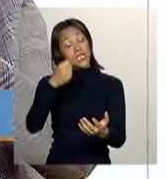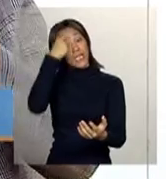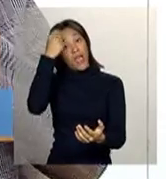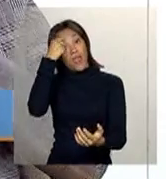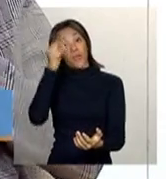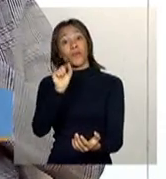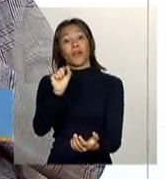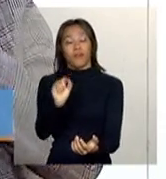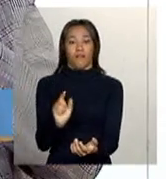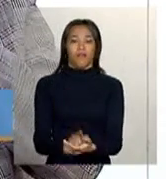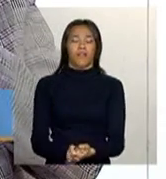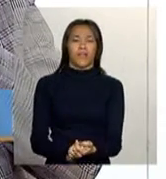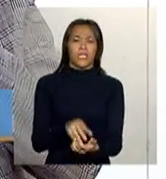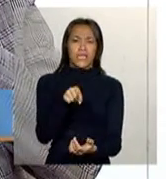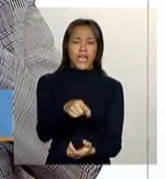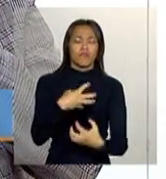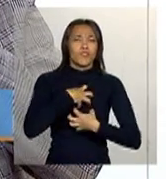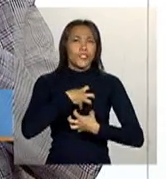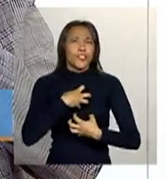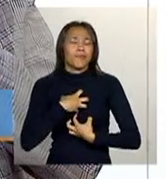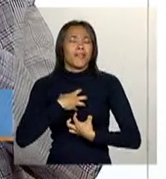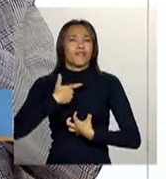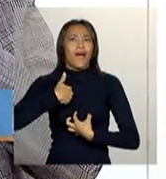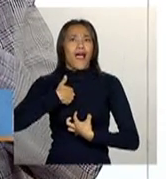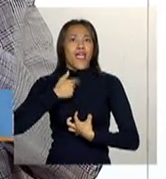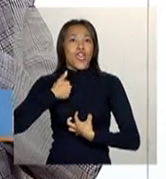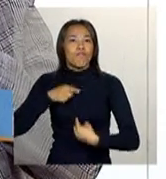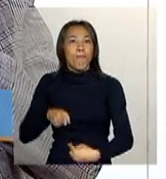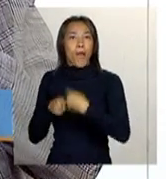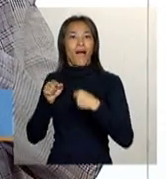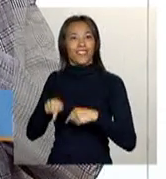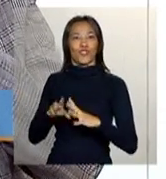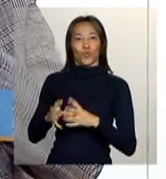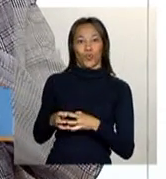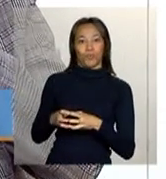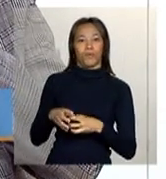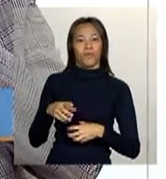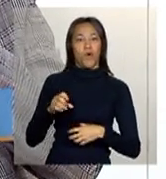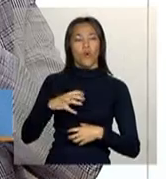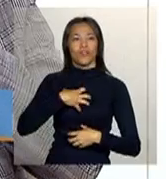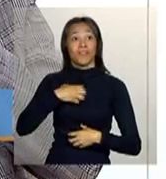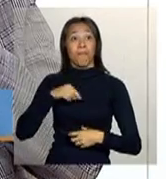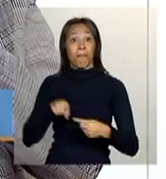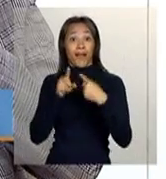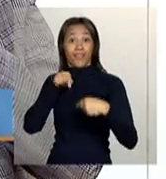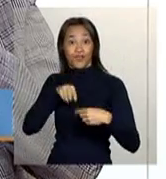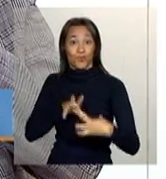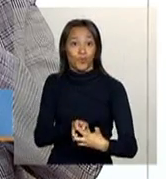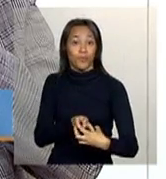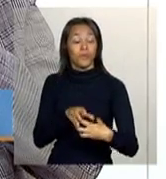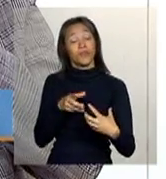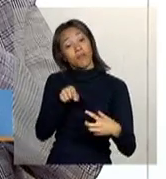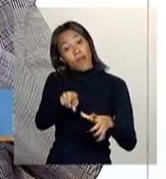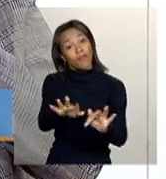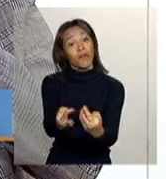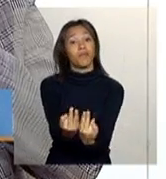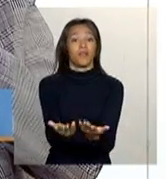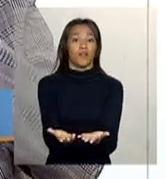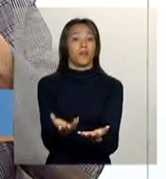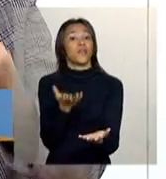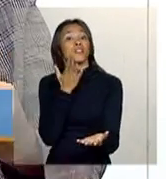têm um sentimento de pertencimento àquelas categorias, mas a gente fala o quê? Para o